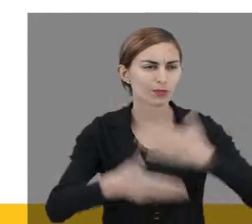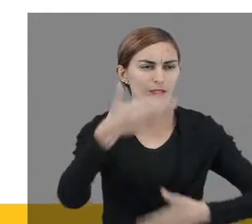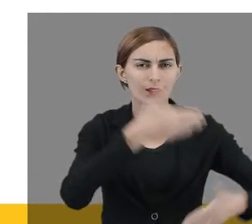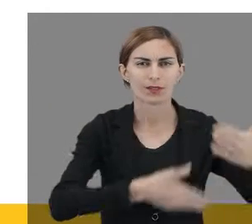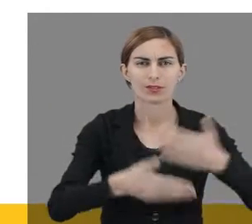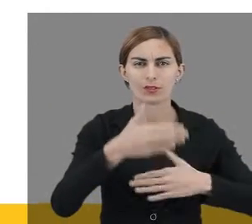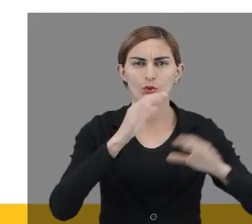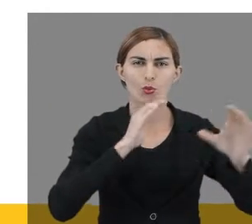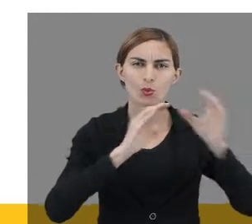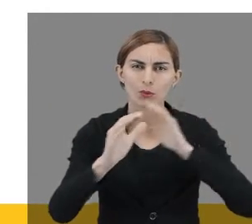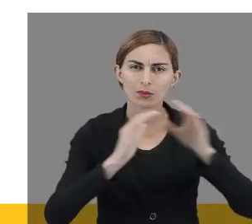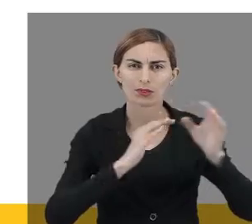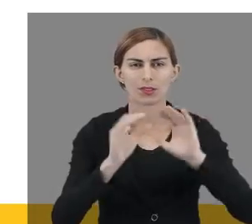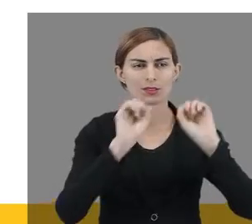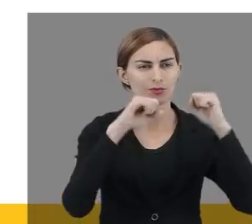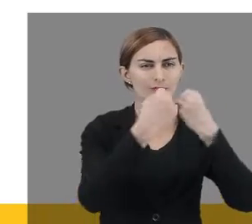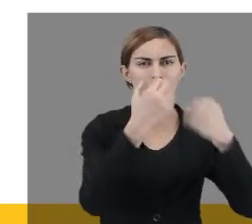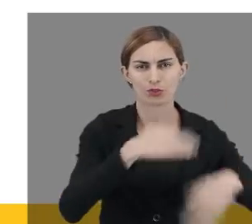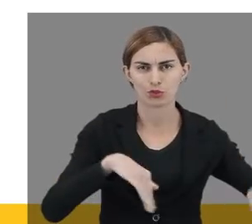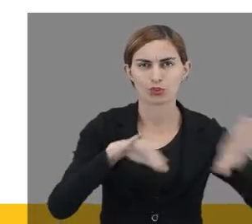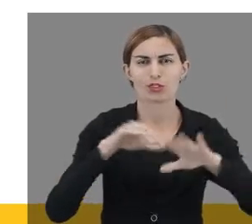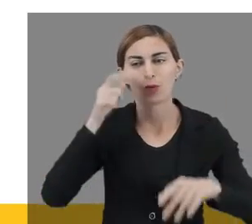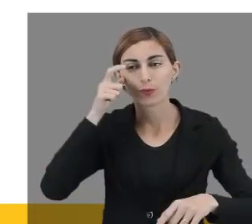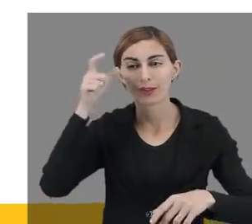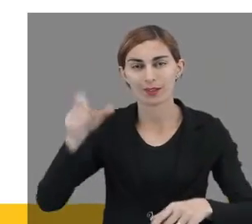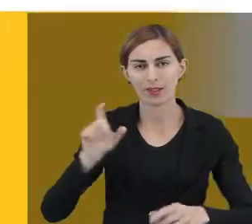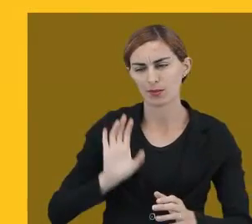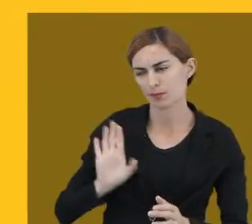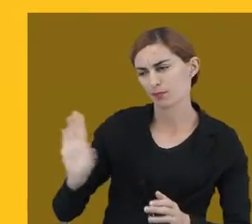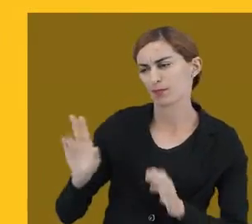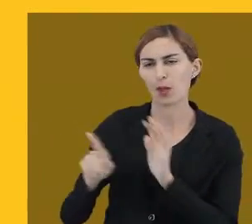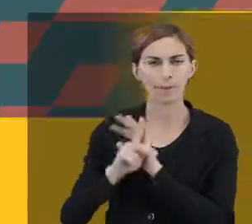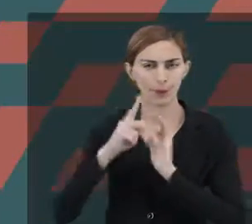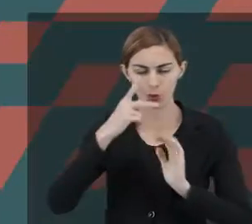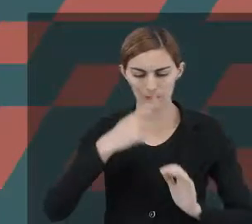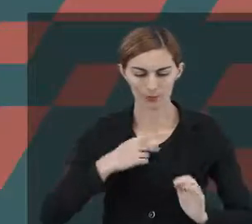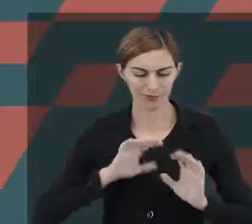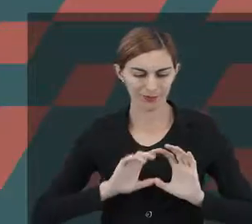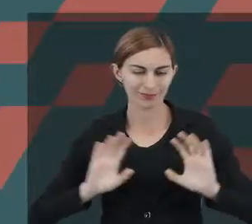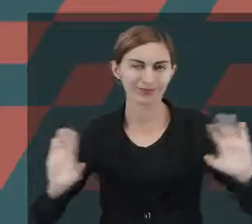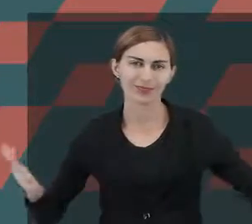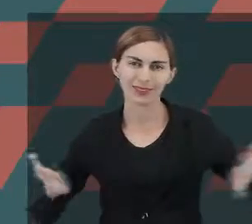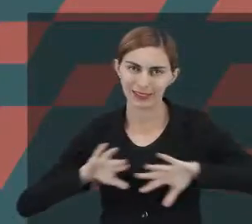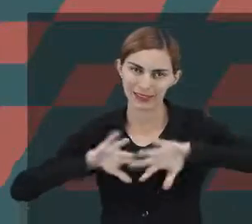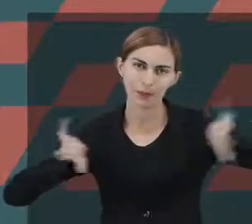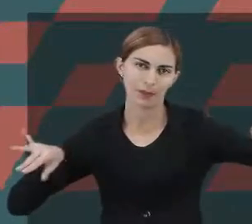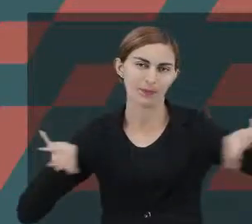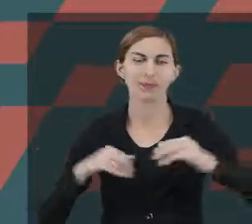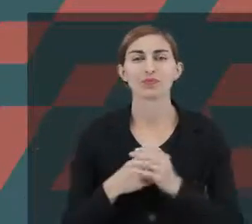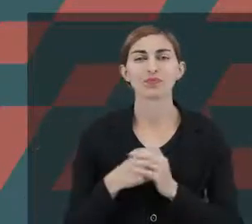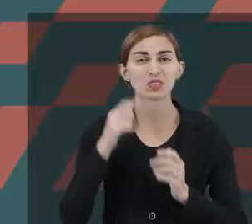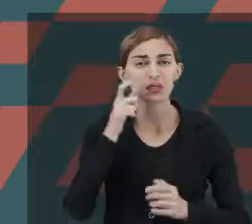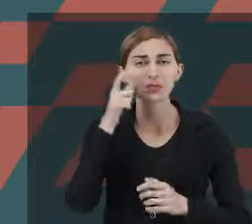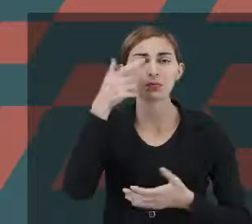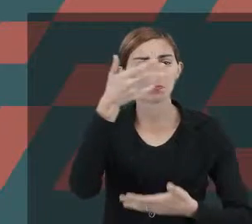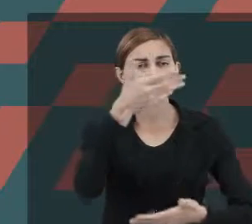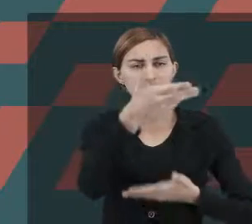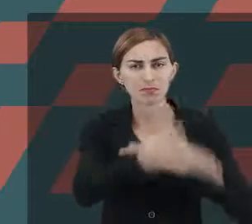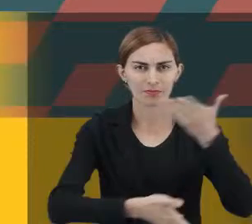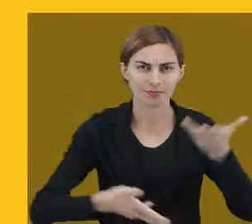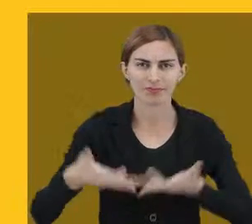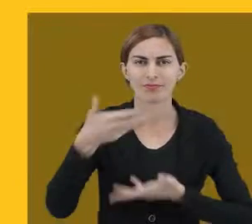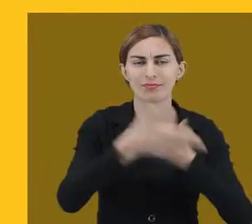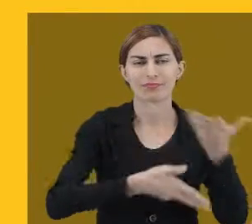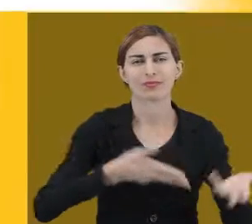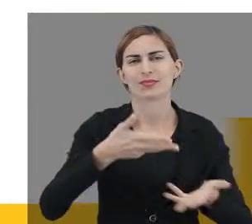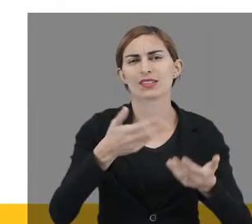social e a comunicação e o interesse restrito. E essas alterações, elas vão depender de algumas coisas.